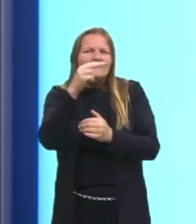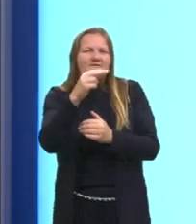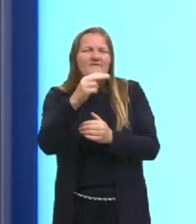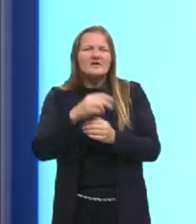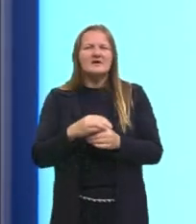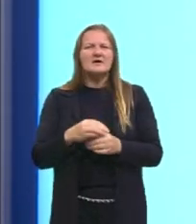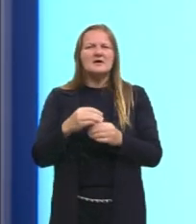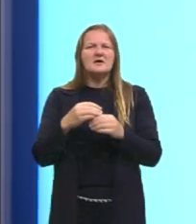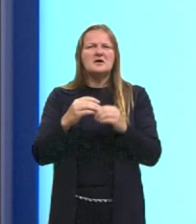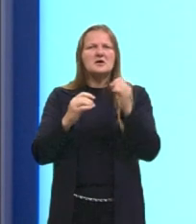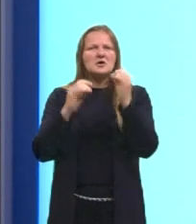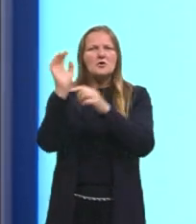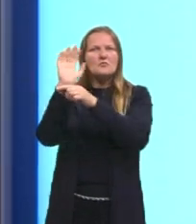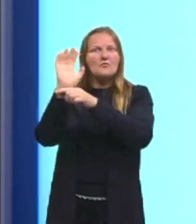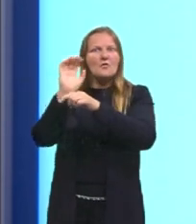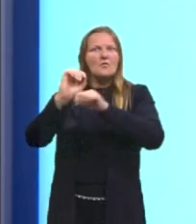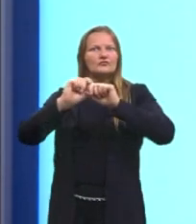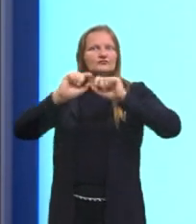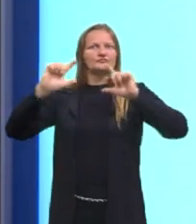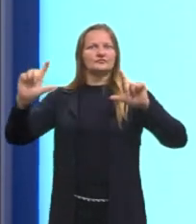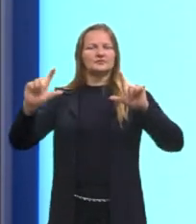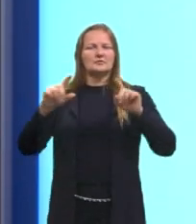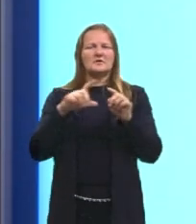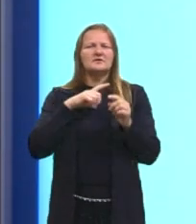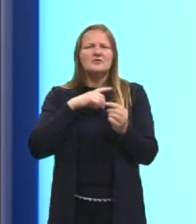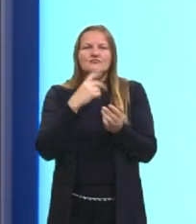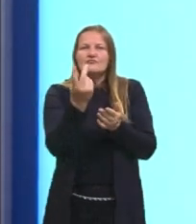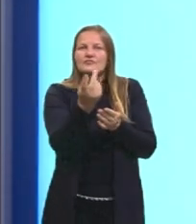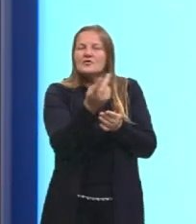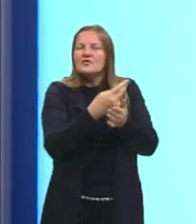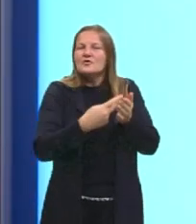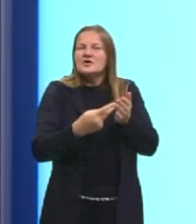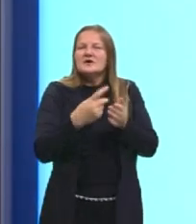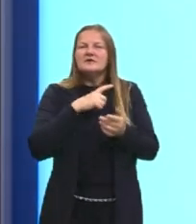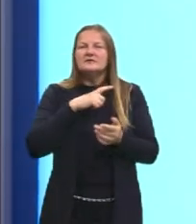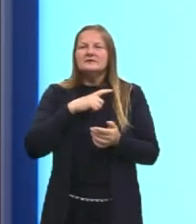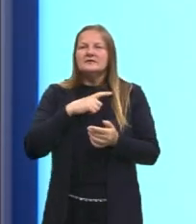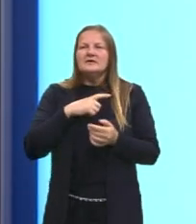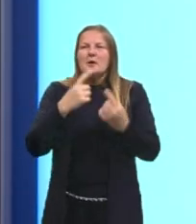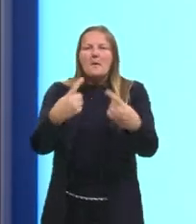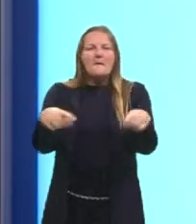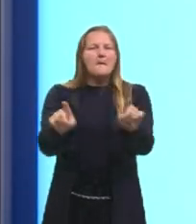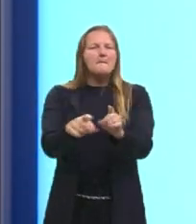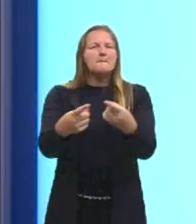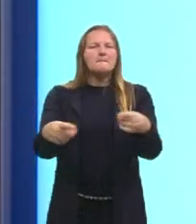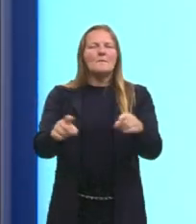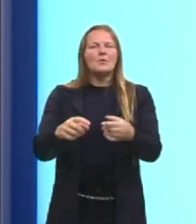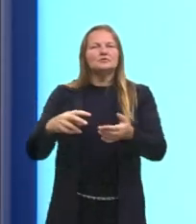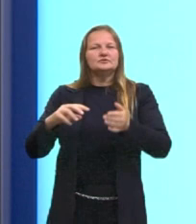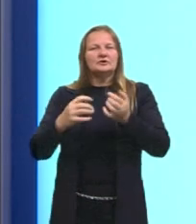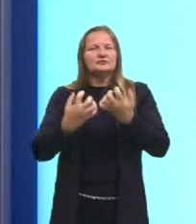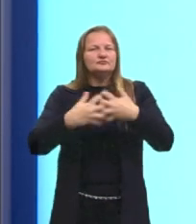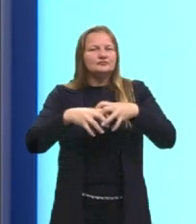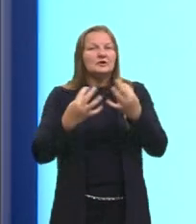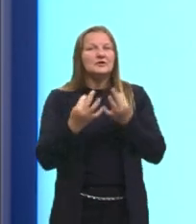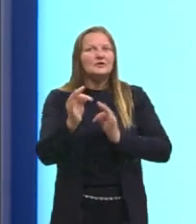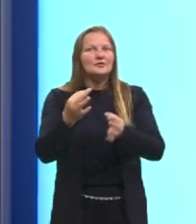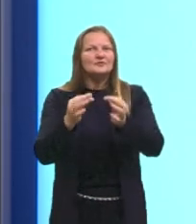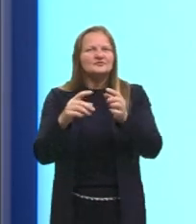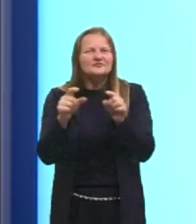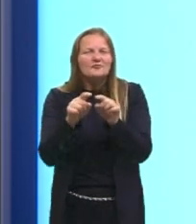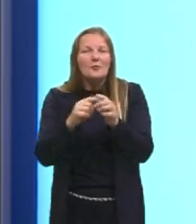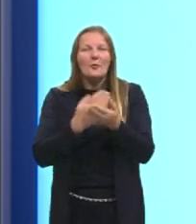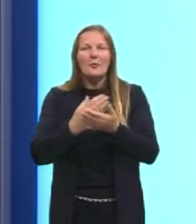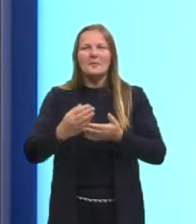publicidade de cinema, nós temos ali um aparelho de tocar música, nós temos as pessoas também com